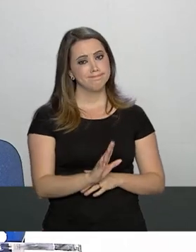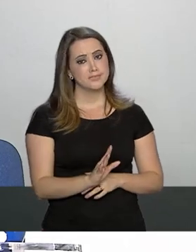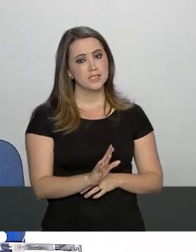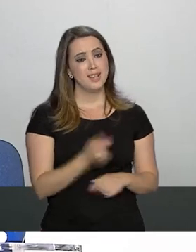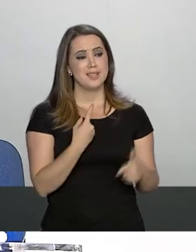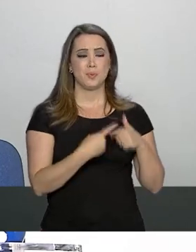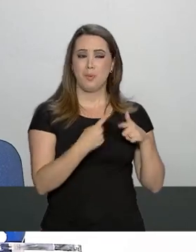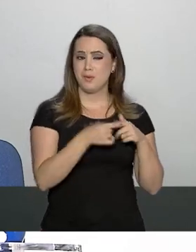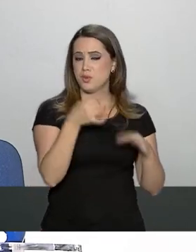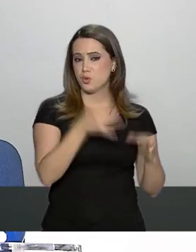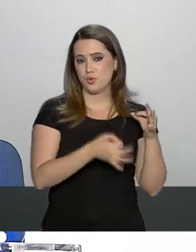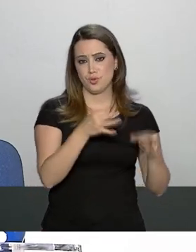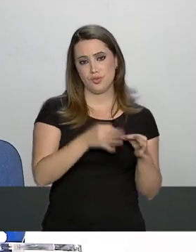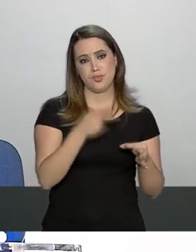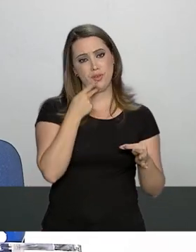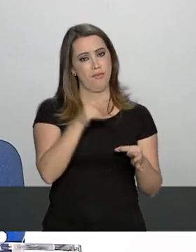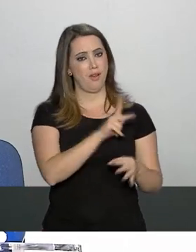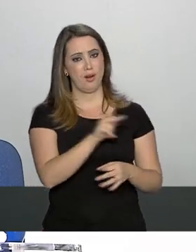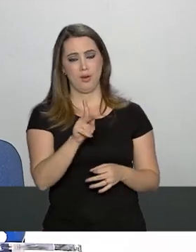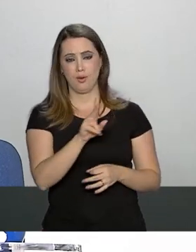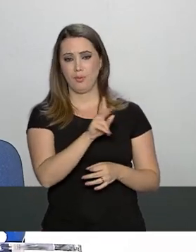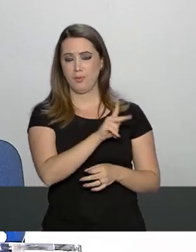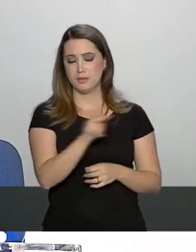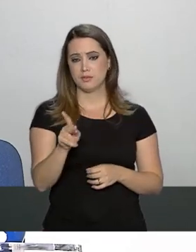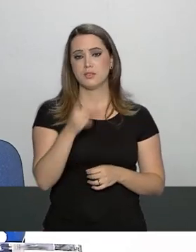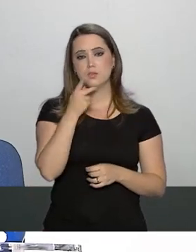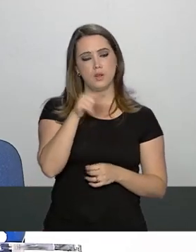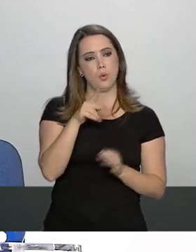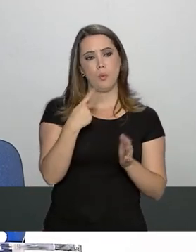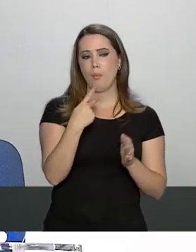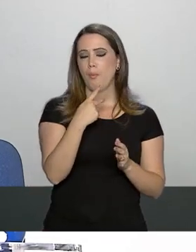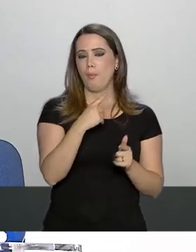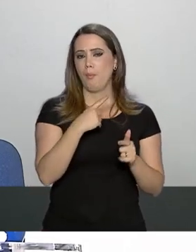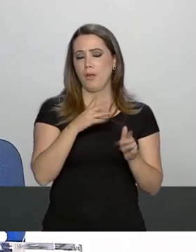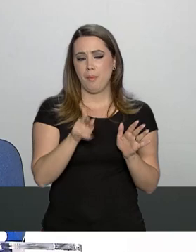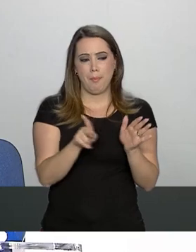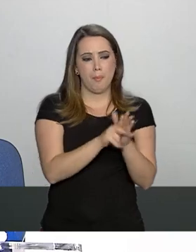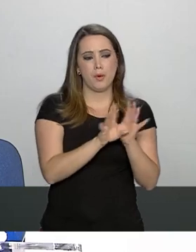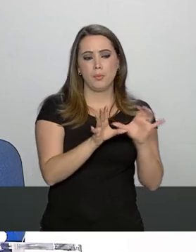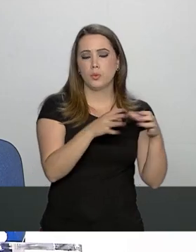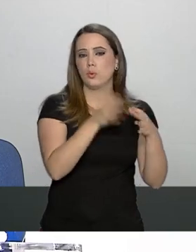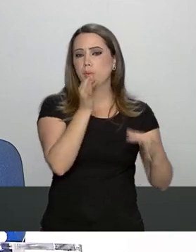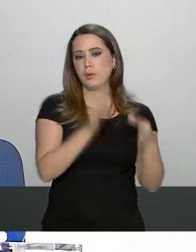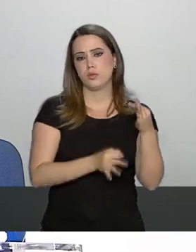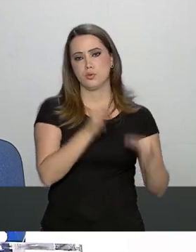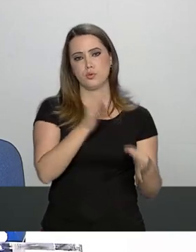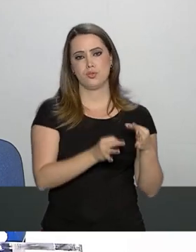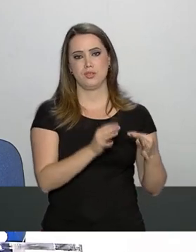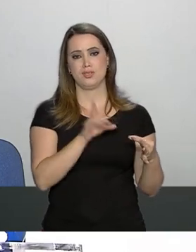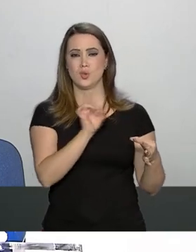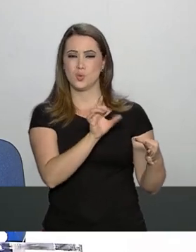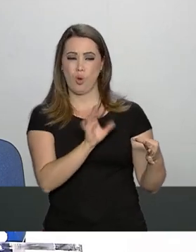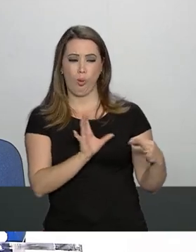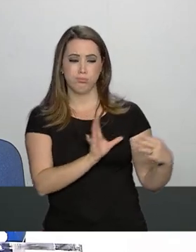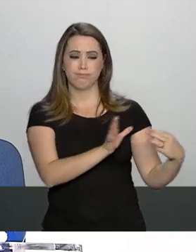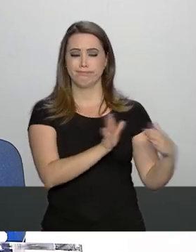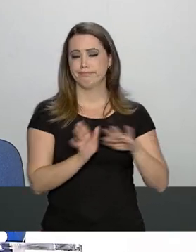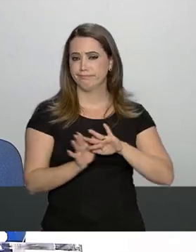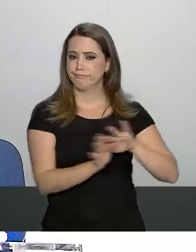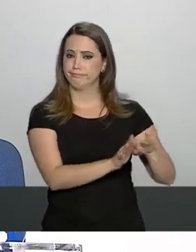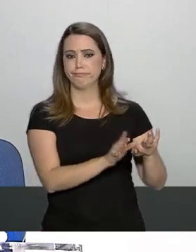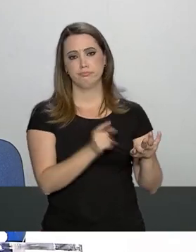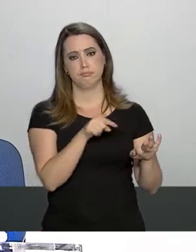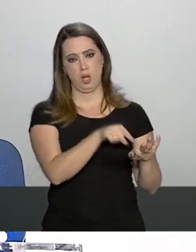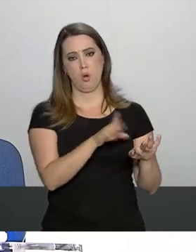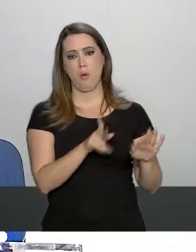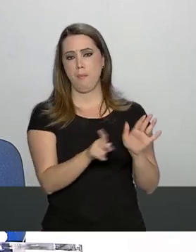do presidente que questões de justiça estão adestritas à justiça e a ela devem ser endereçadas